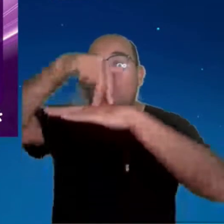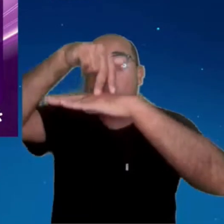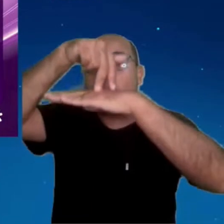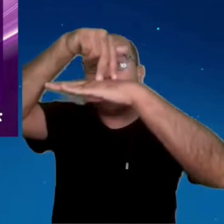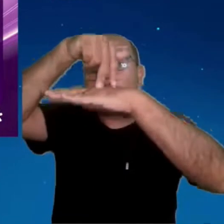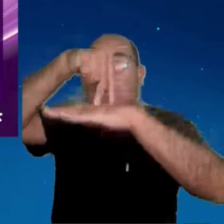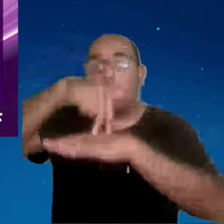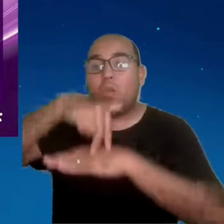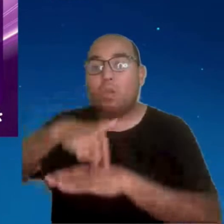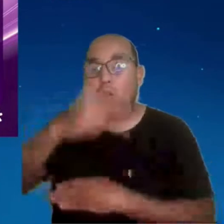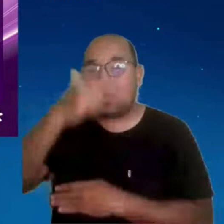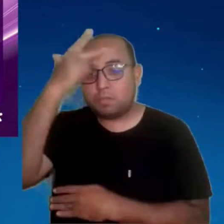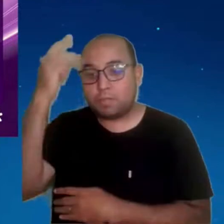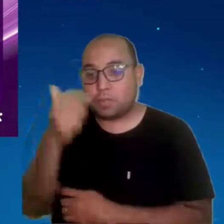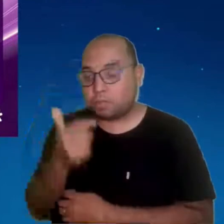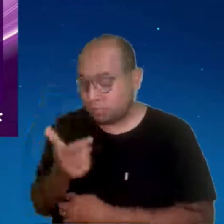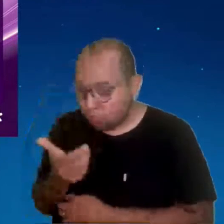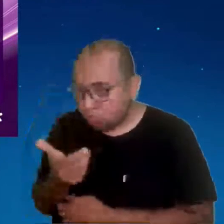assim,